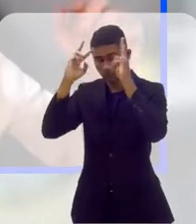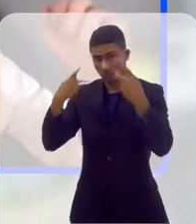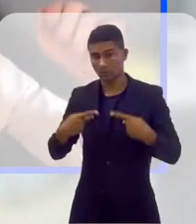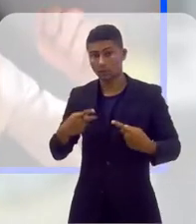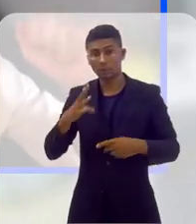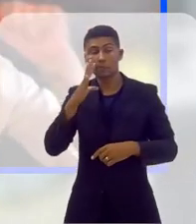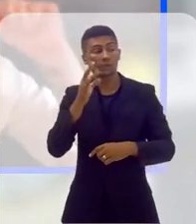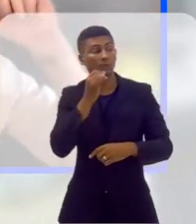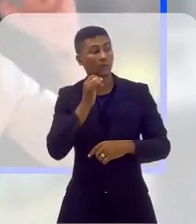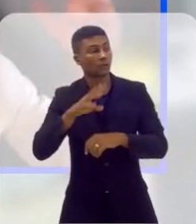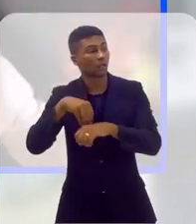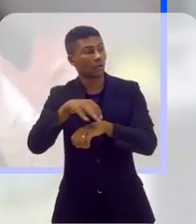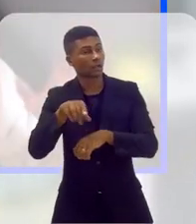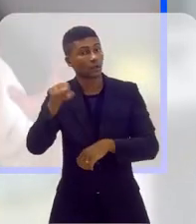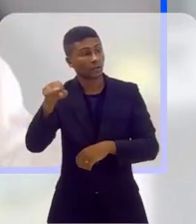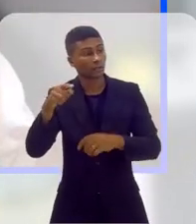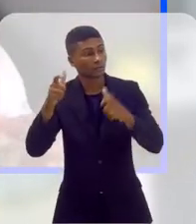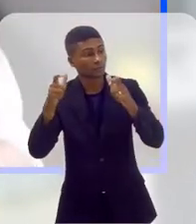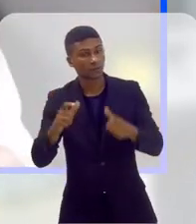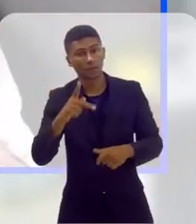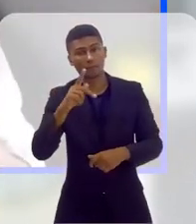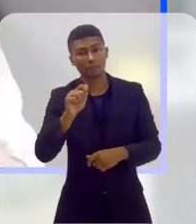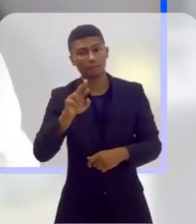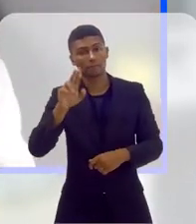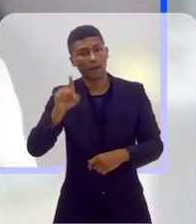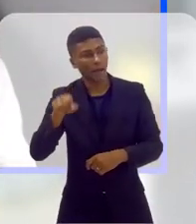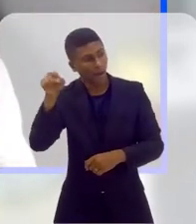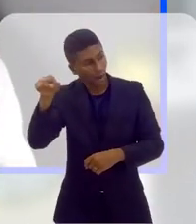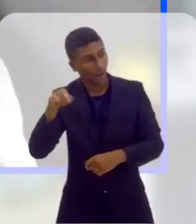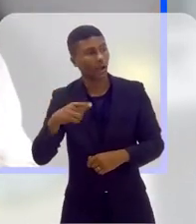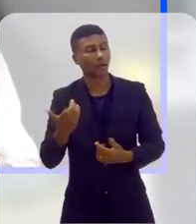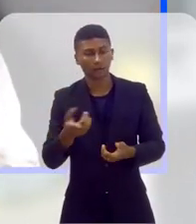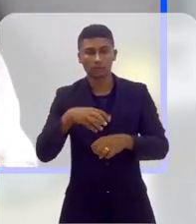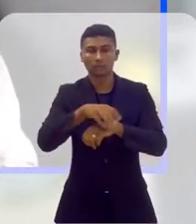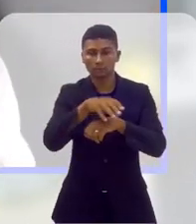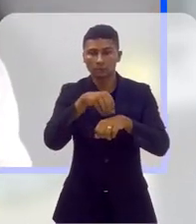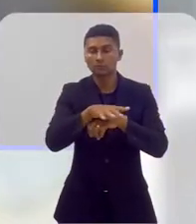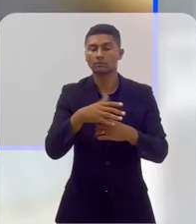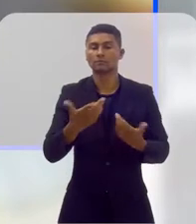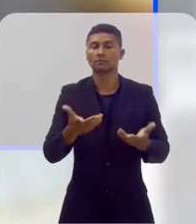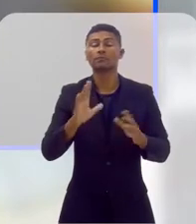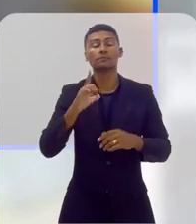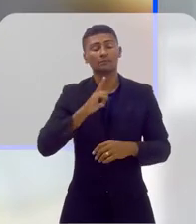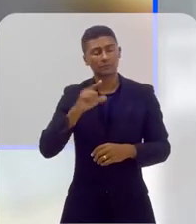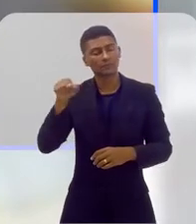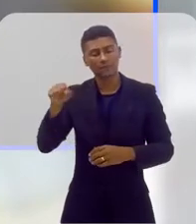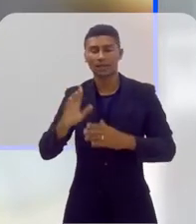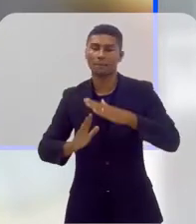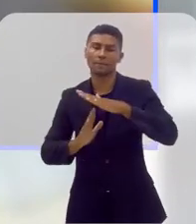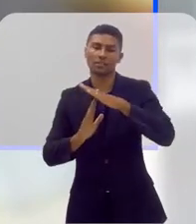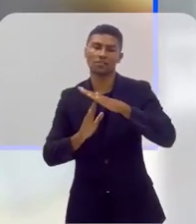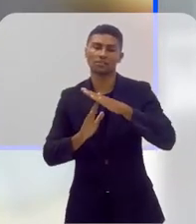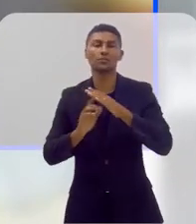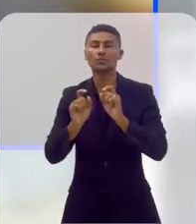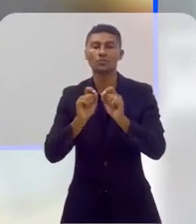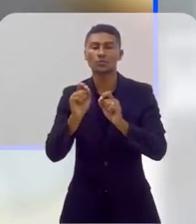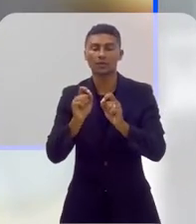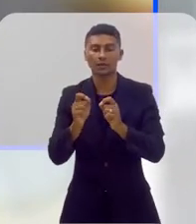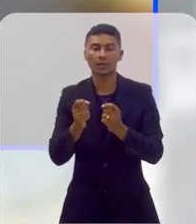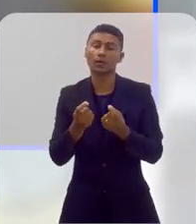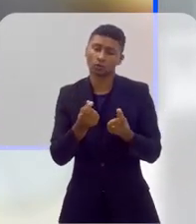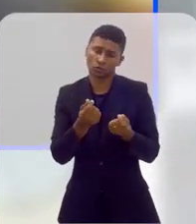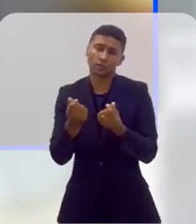indica, olha, veio alguém do Pará, alguém isso aqui. Mas, como a clínica, ela também tem limitações físicas e econômicas, nós restringimos a